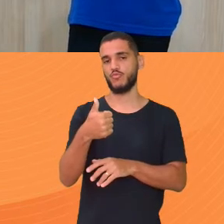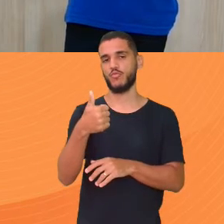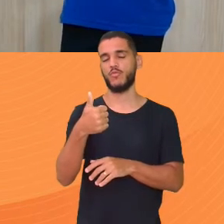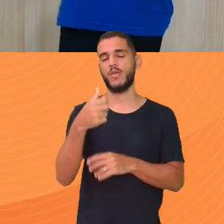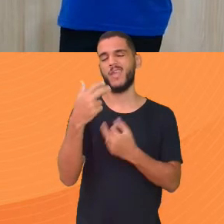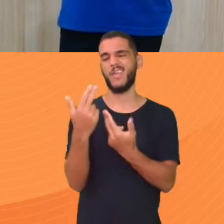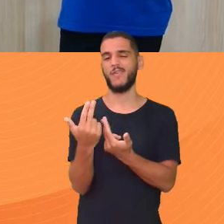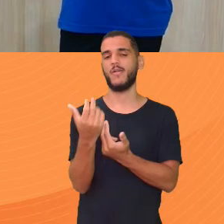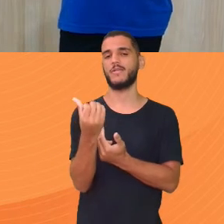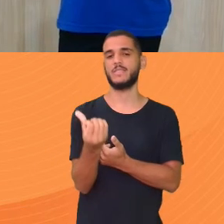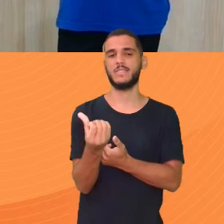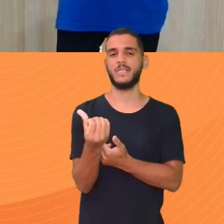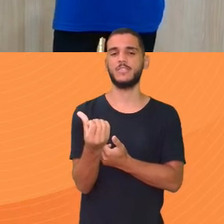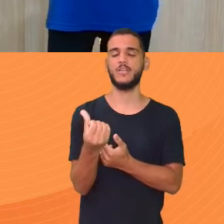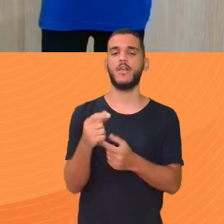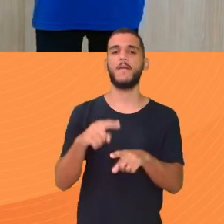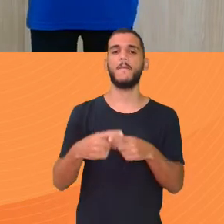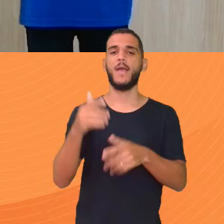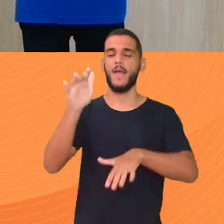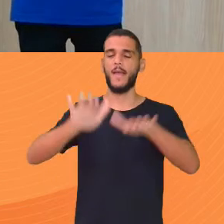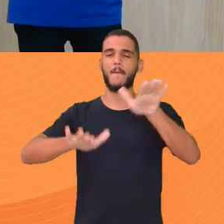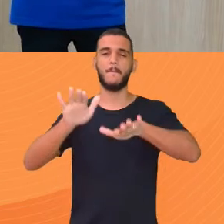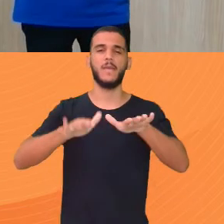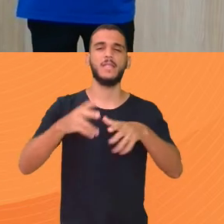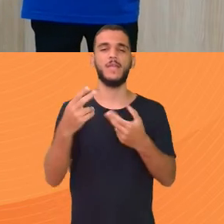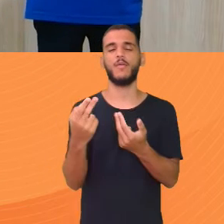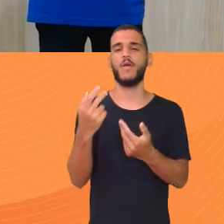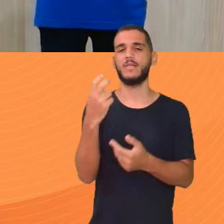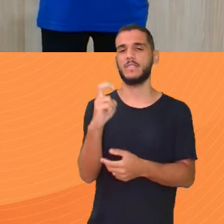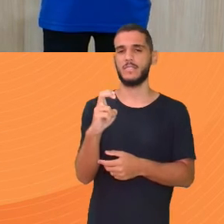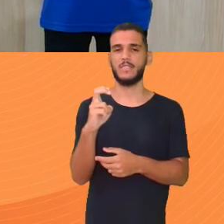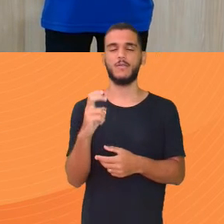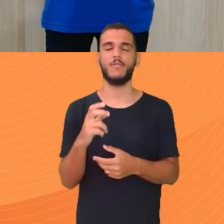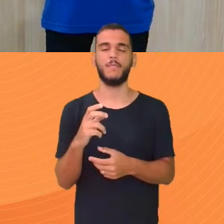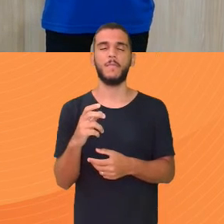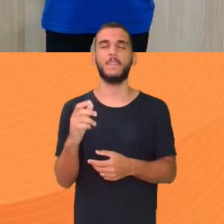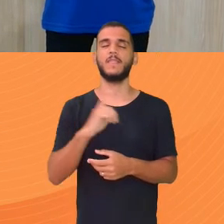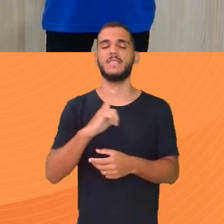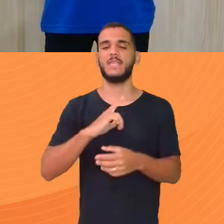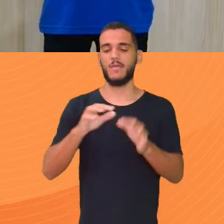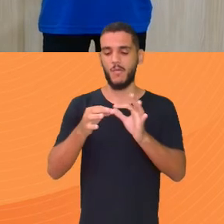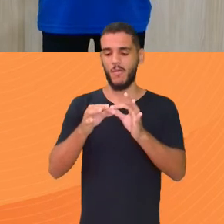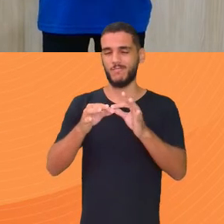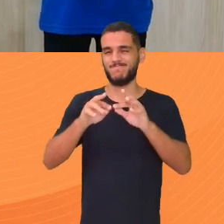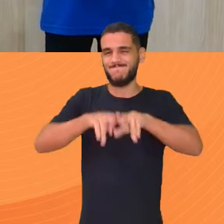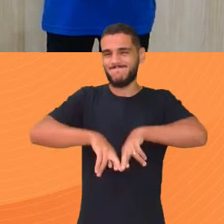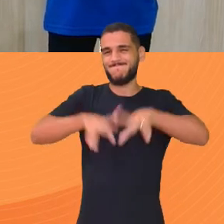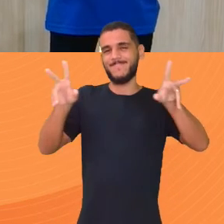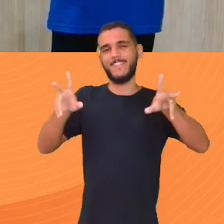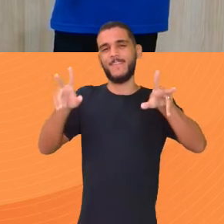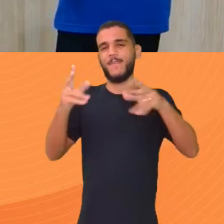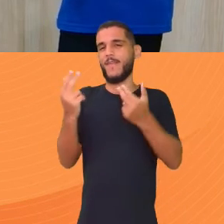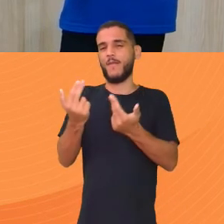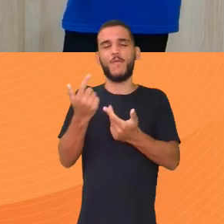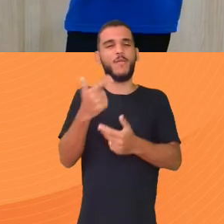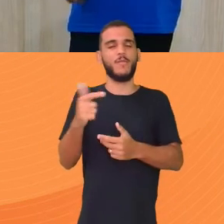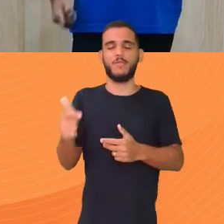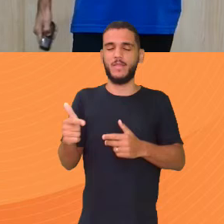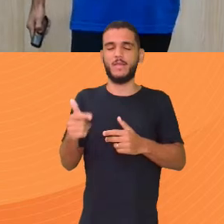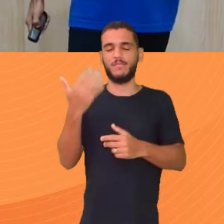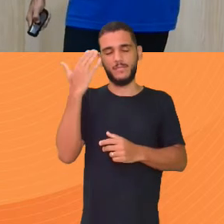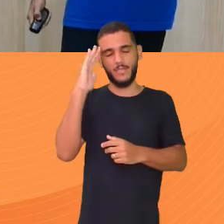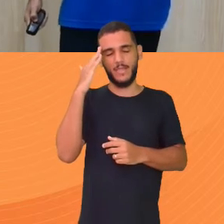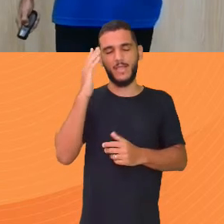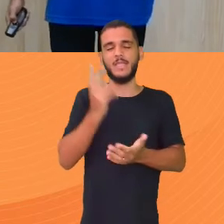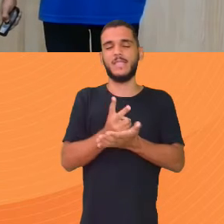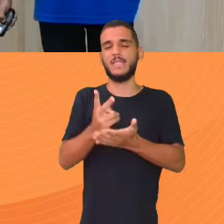amplitude E a média deu 5 Nem sempre Quando tem uma distância Muito grande Não dá o valor da média Observe Deu 6 Não deu igualzinho Então pensa nisso Que nem